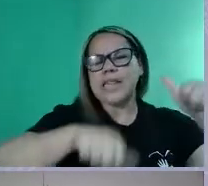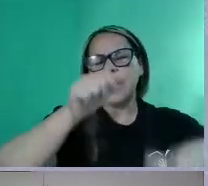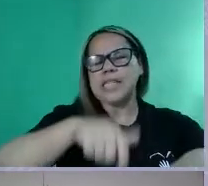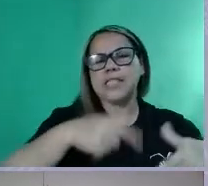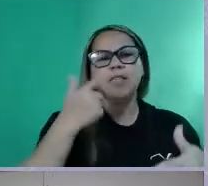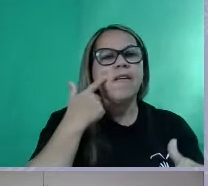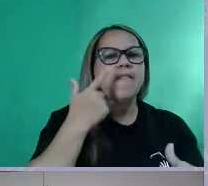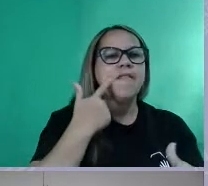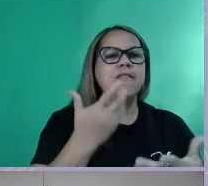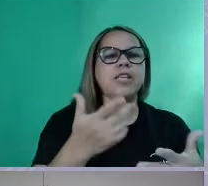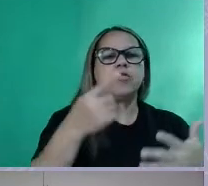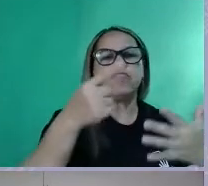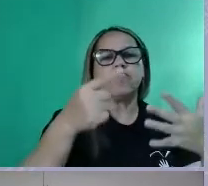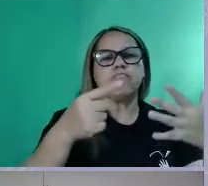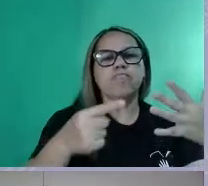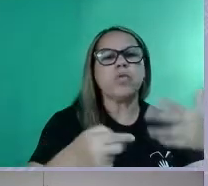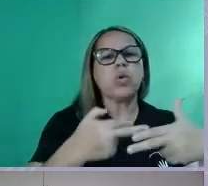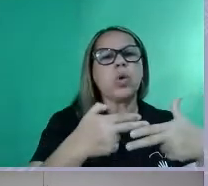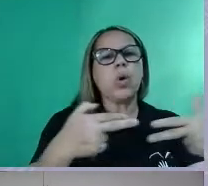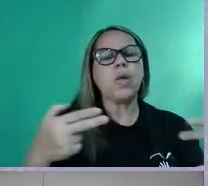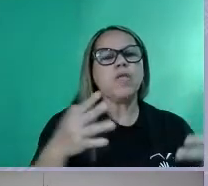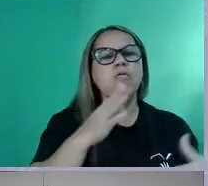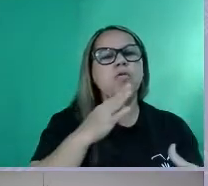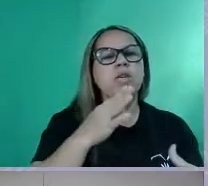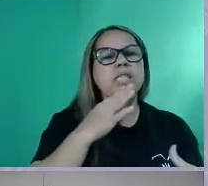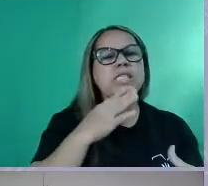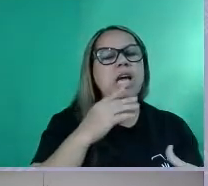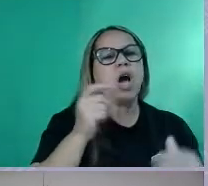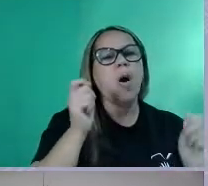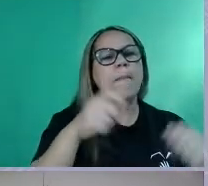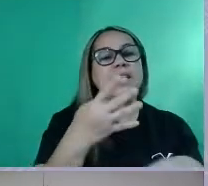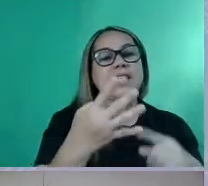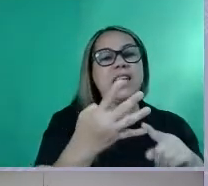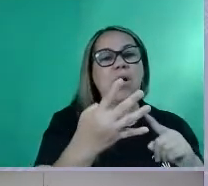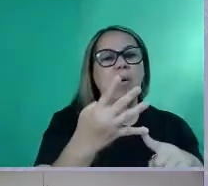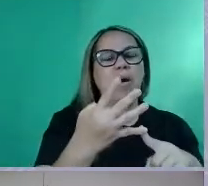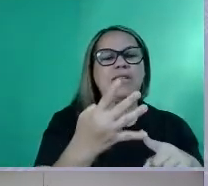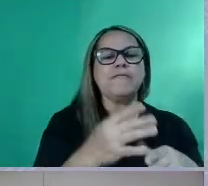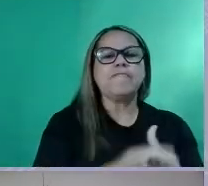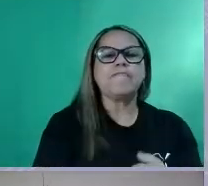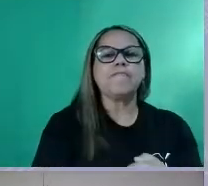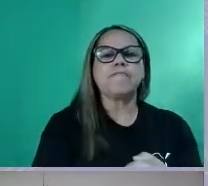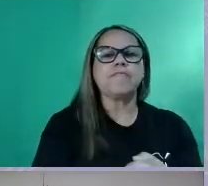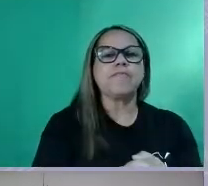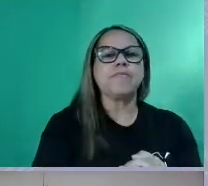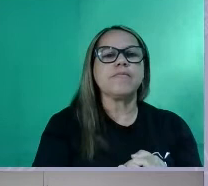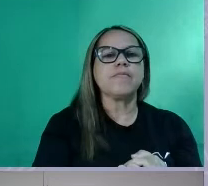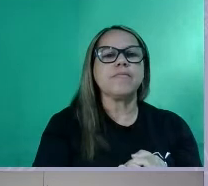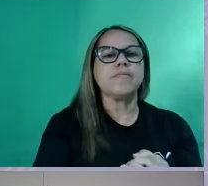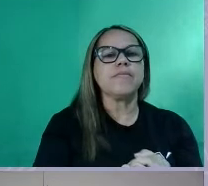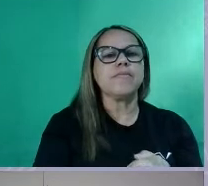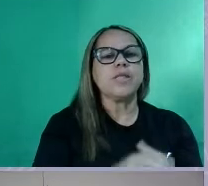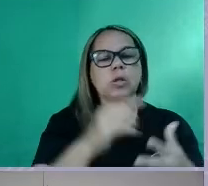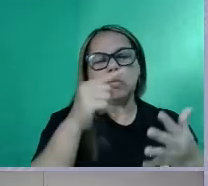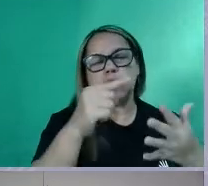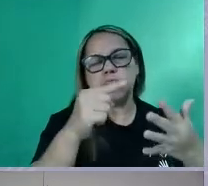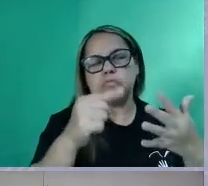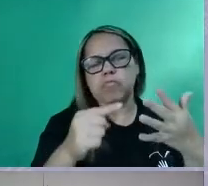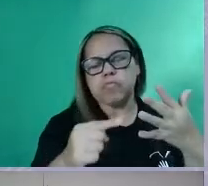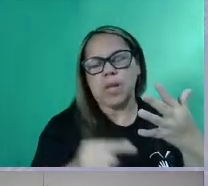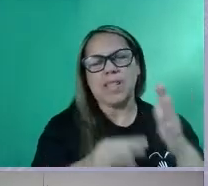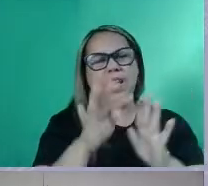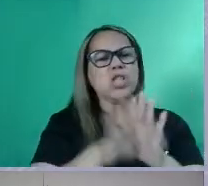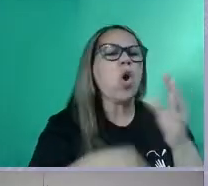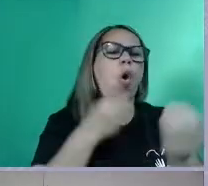Veja, a presença de elementos coesivos. É a competência 4, vai exatamente ver isso, certo? O encadeamento desse texto, né? Como a